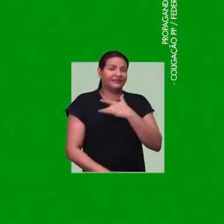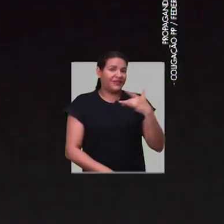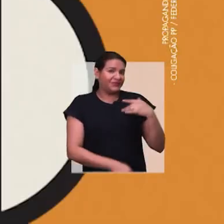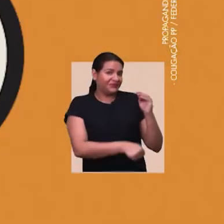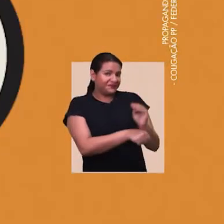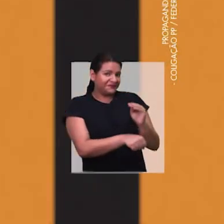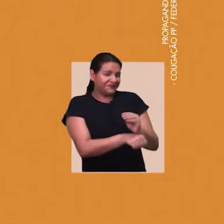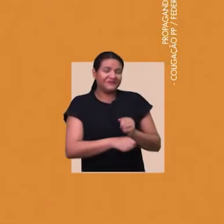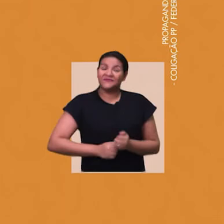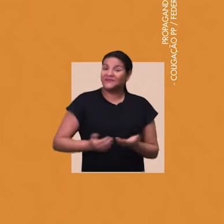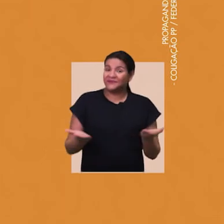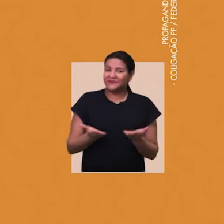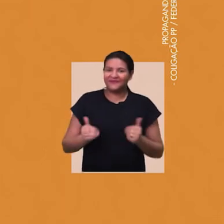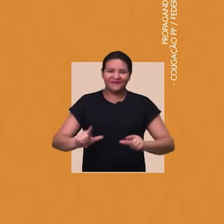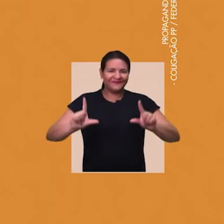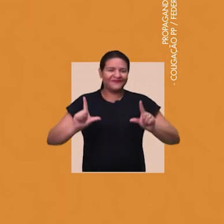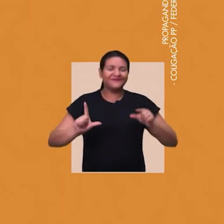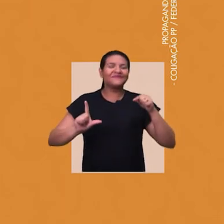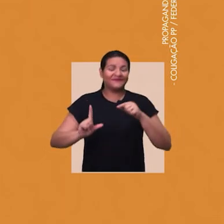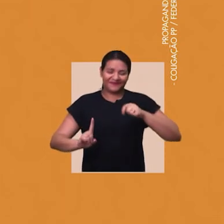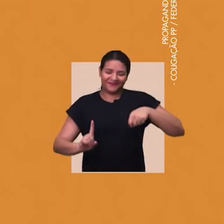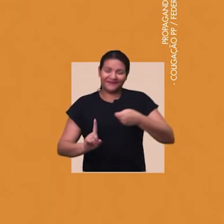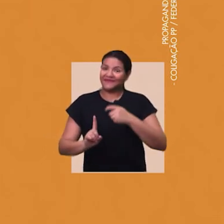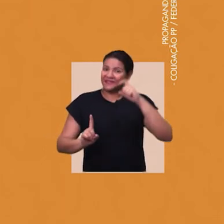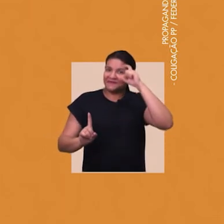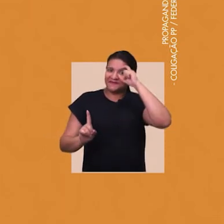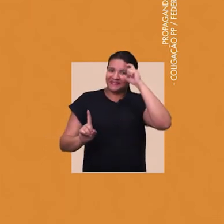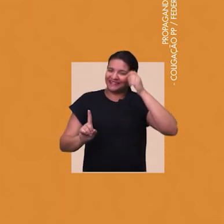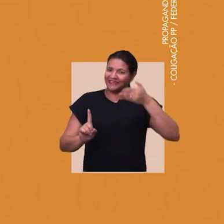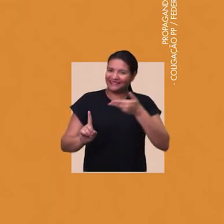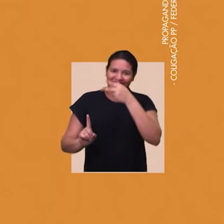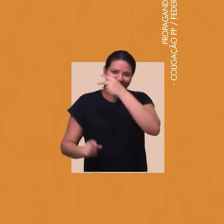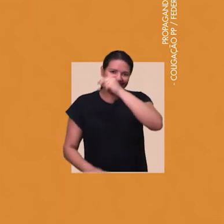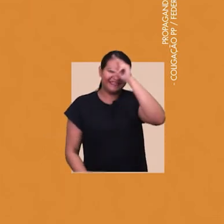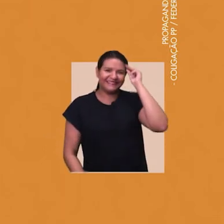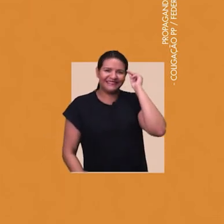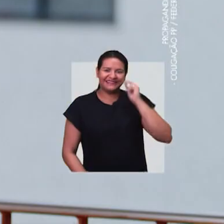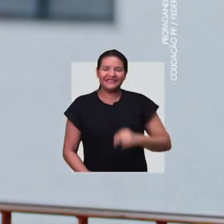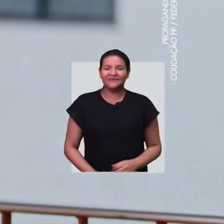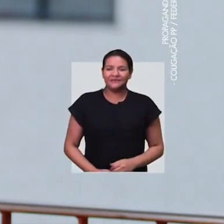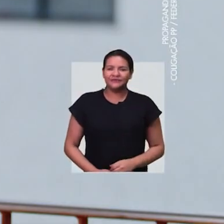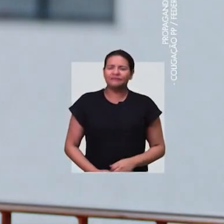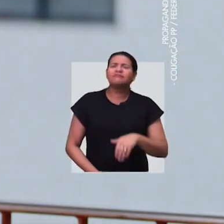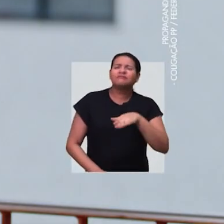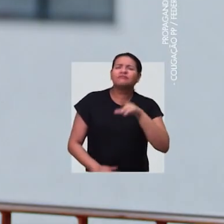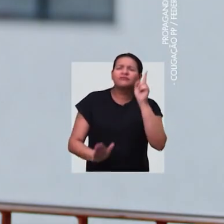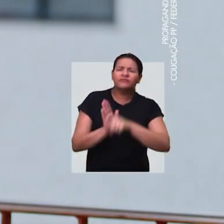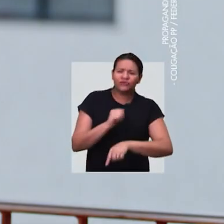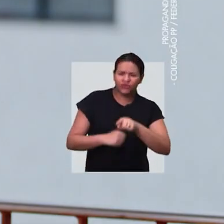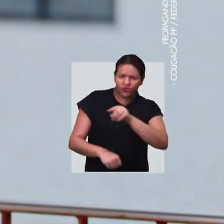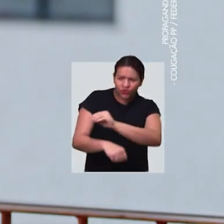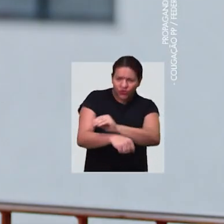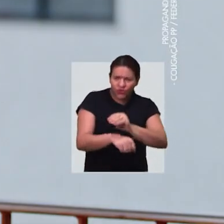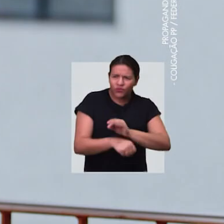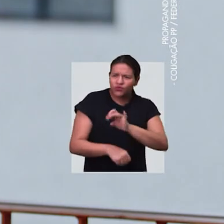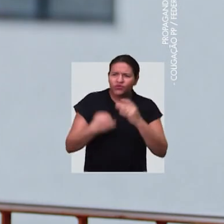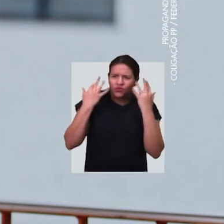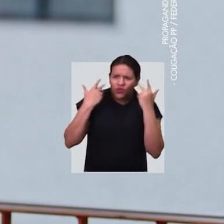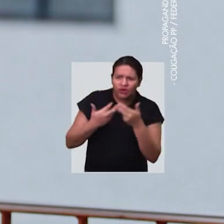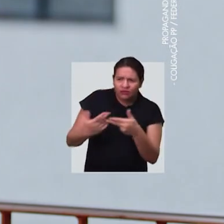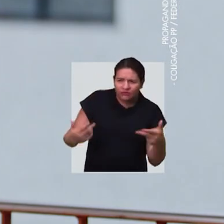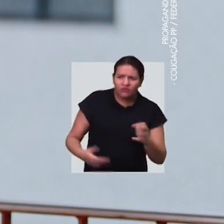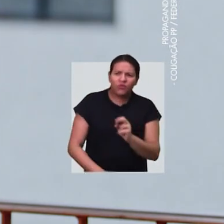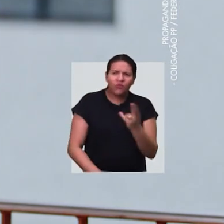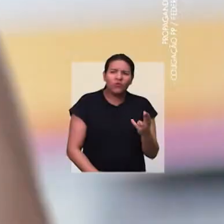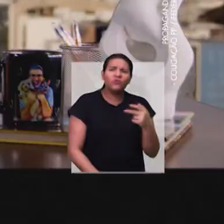nossa saúde. Está no ar o programa Marcelo Queiroz, prefeito. Marcelo, você vai cuidar só dos pets